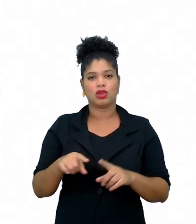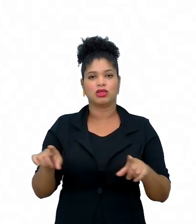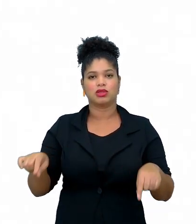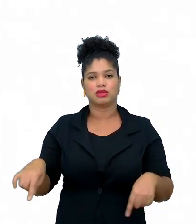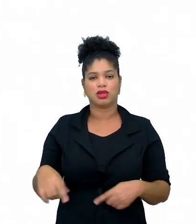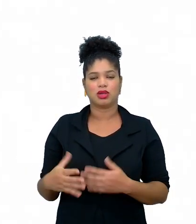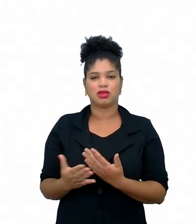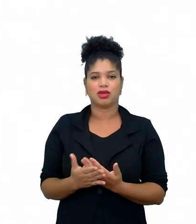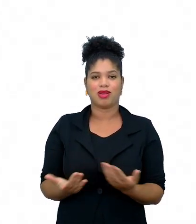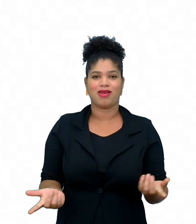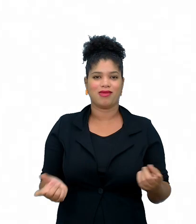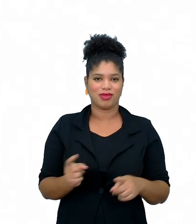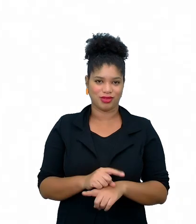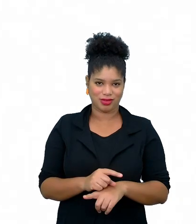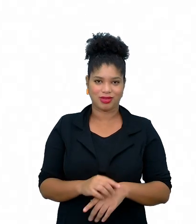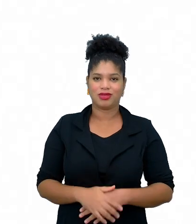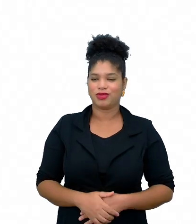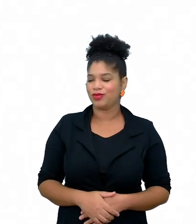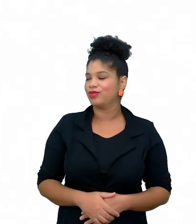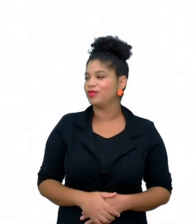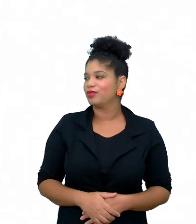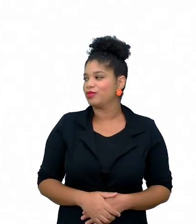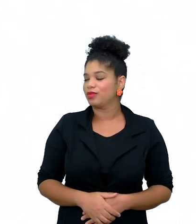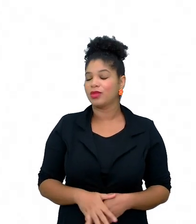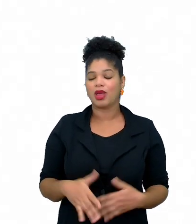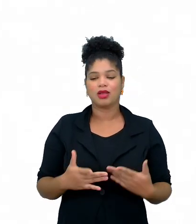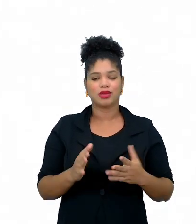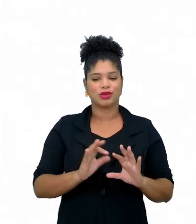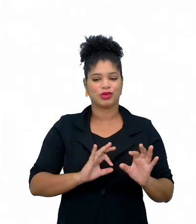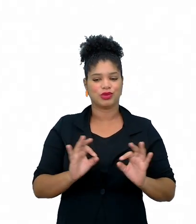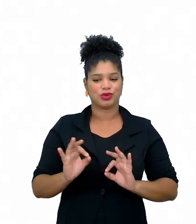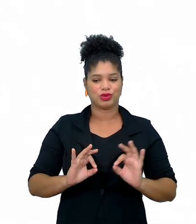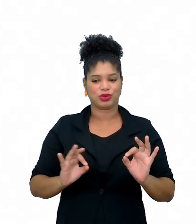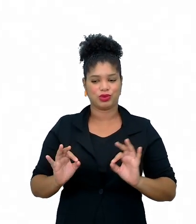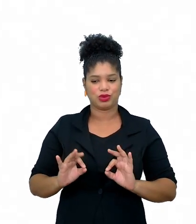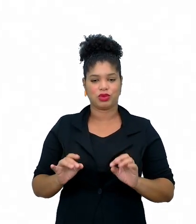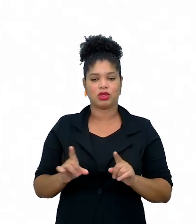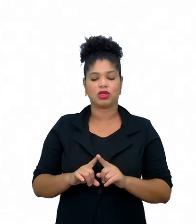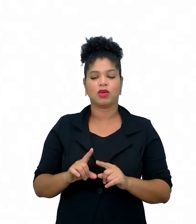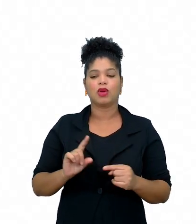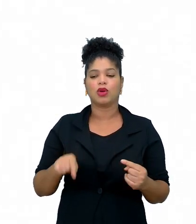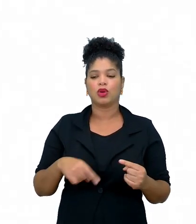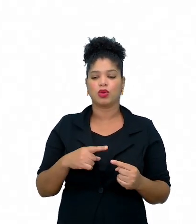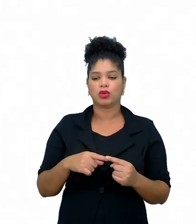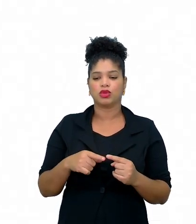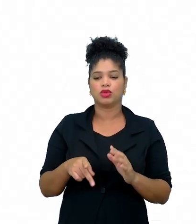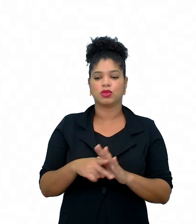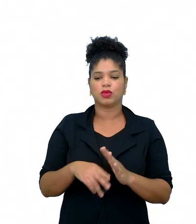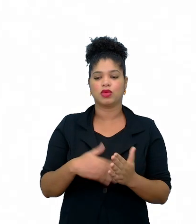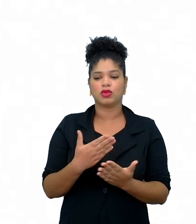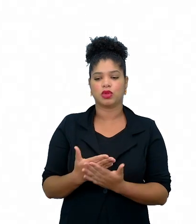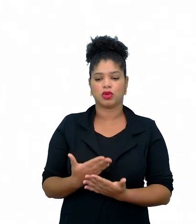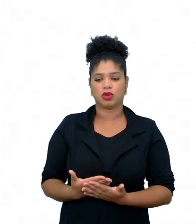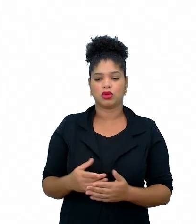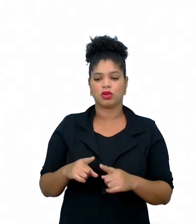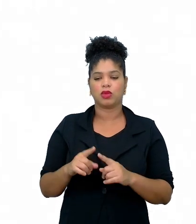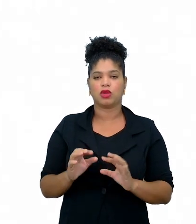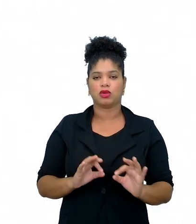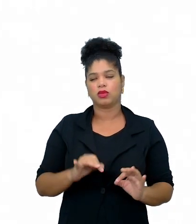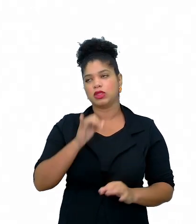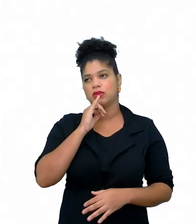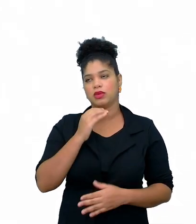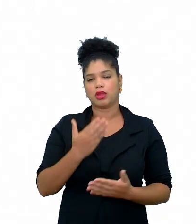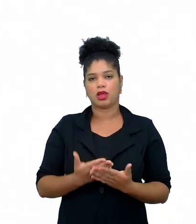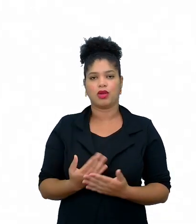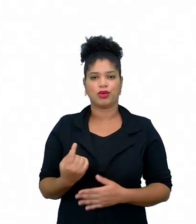invertida. Nesse plano, também, ele coloca os objetivos das aulas, então, por exemplo, na aula